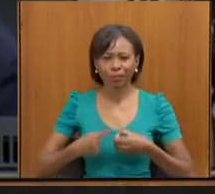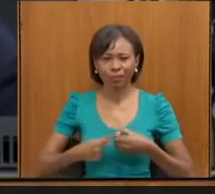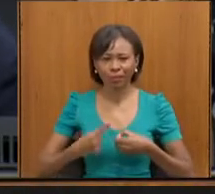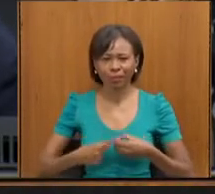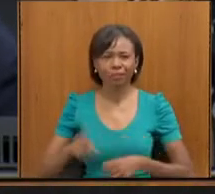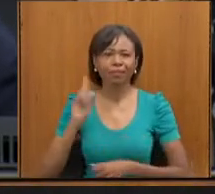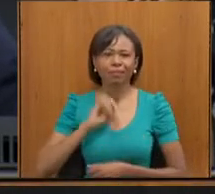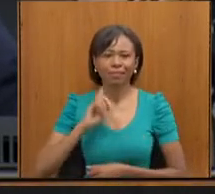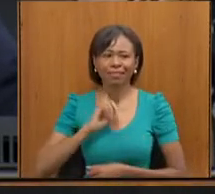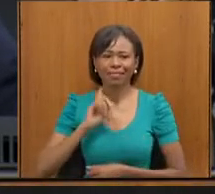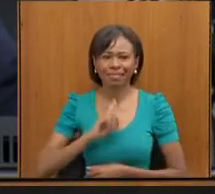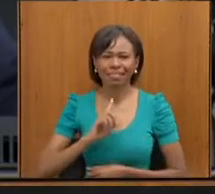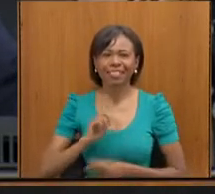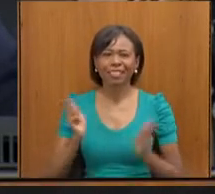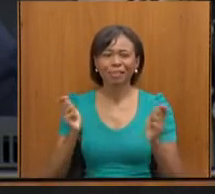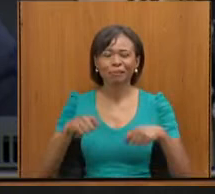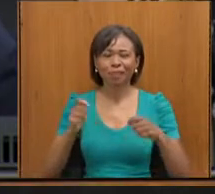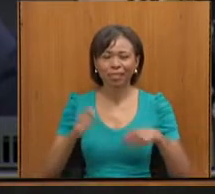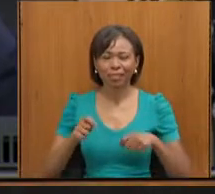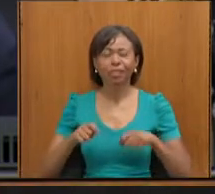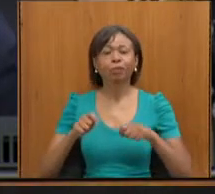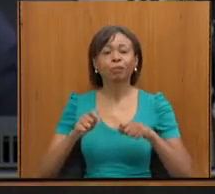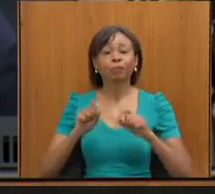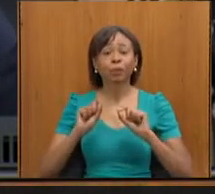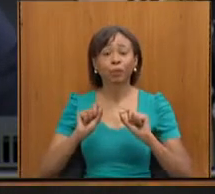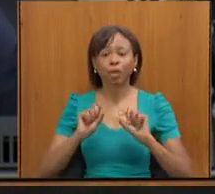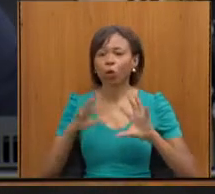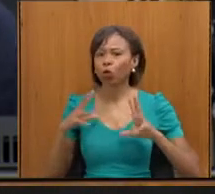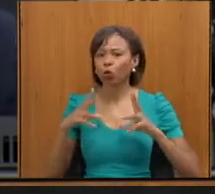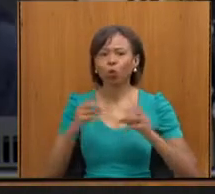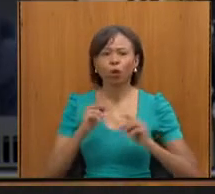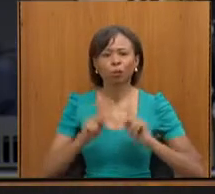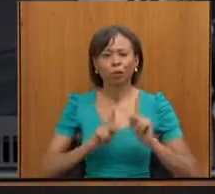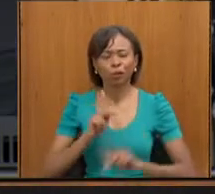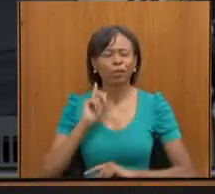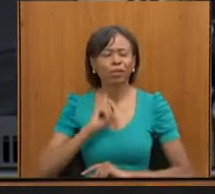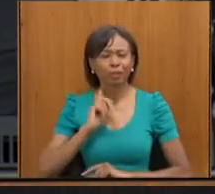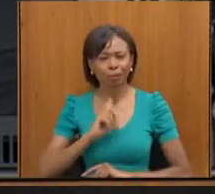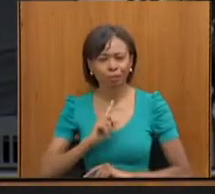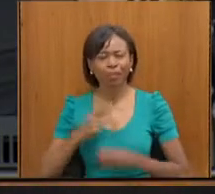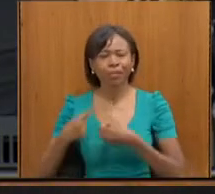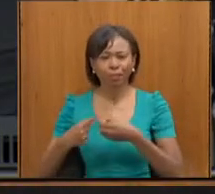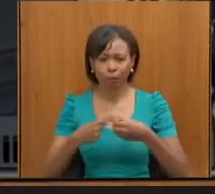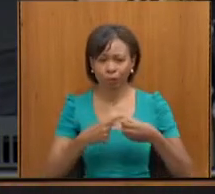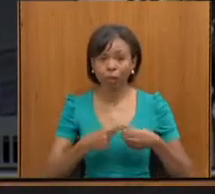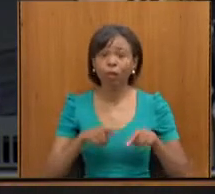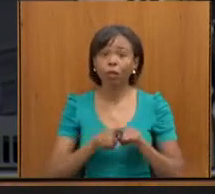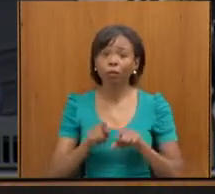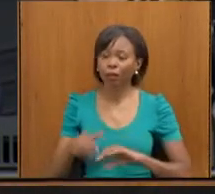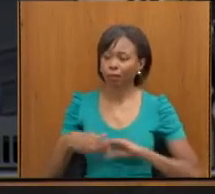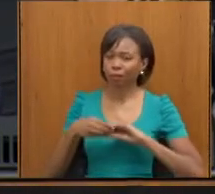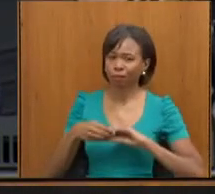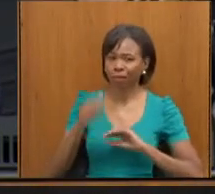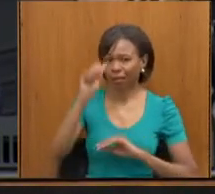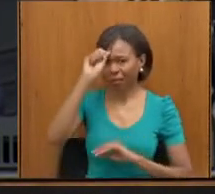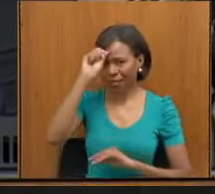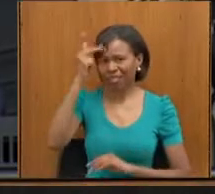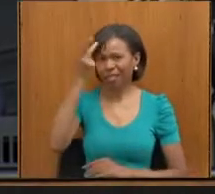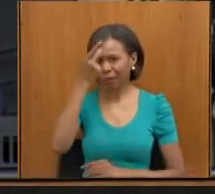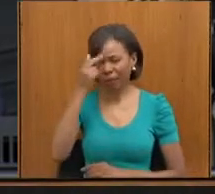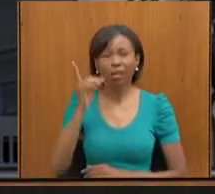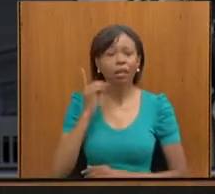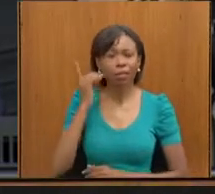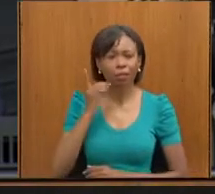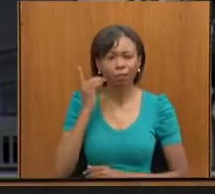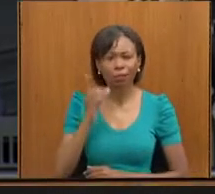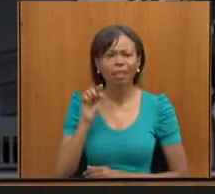chegar a todos os mineiros e em todos os municípios. Quero cumprimentar a deputada Ana Paula Siqueira, que tem